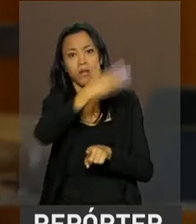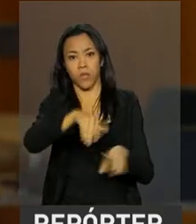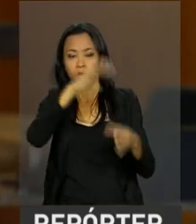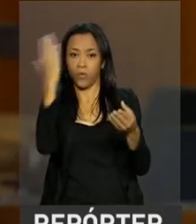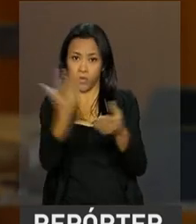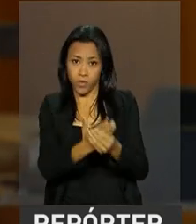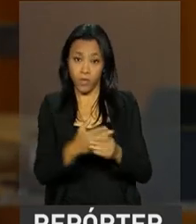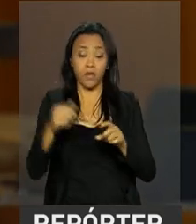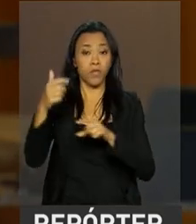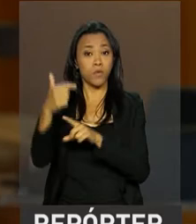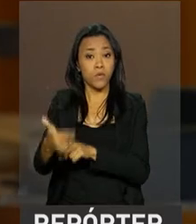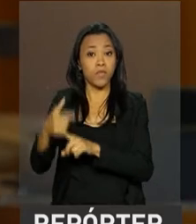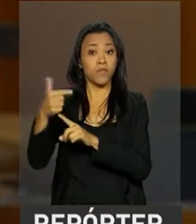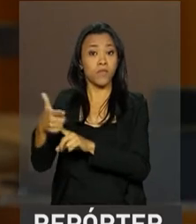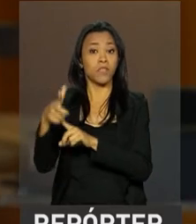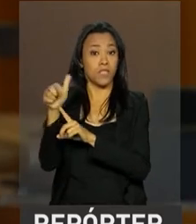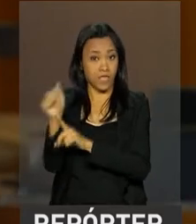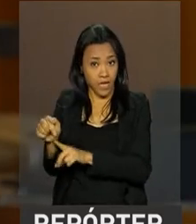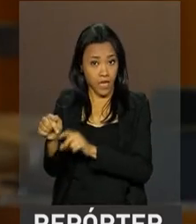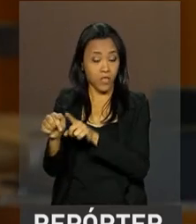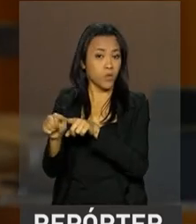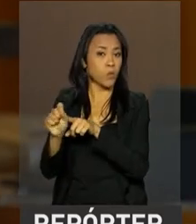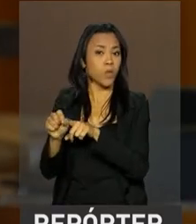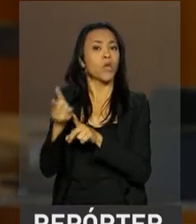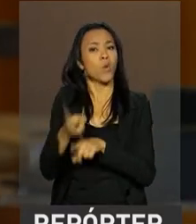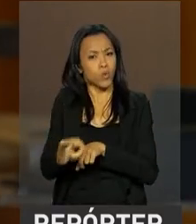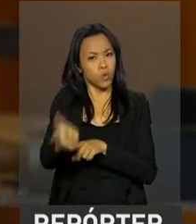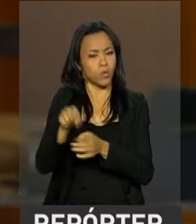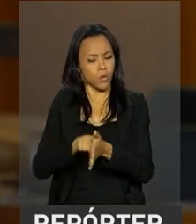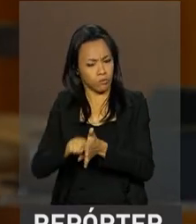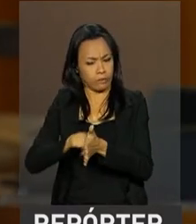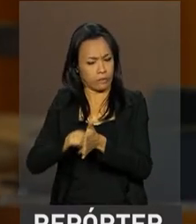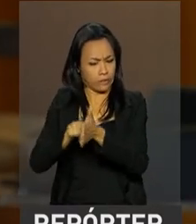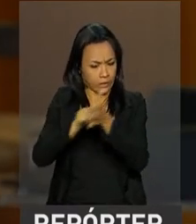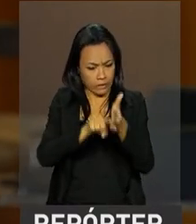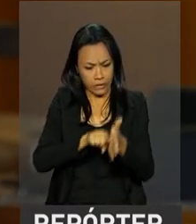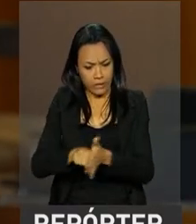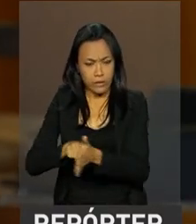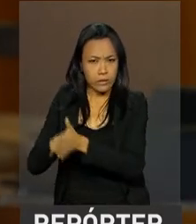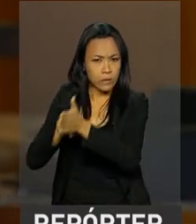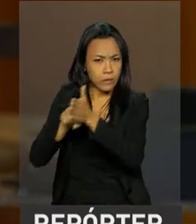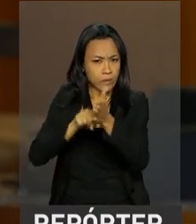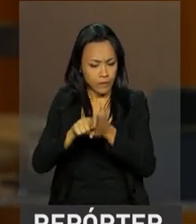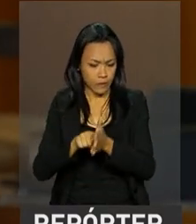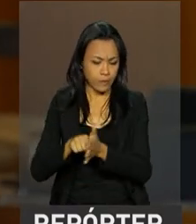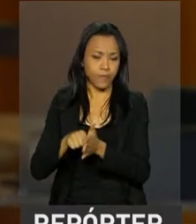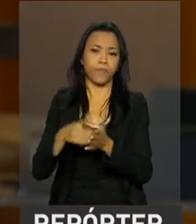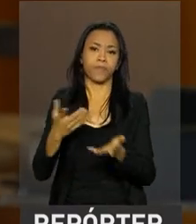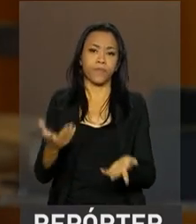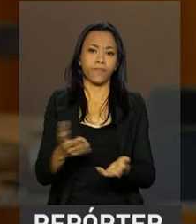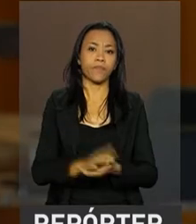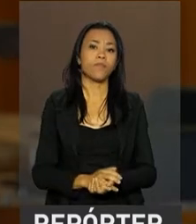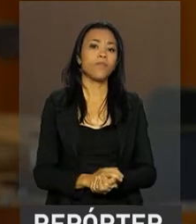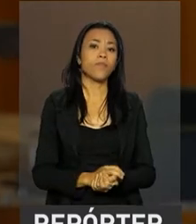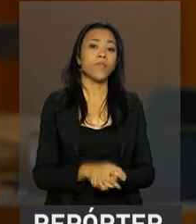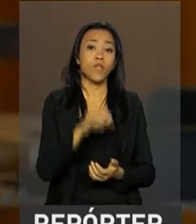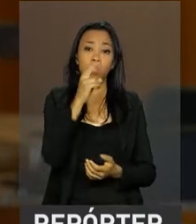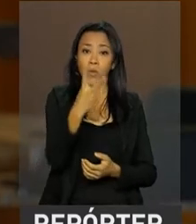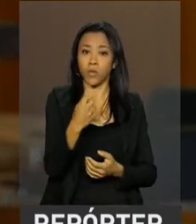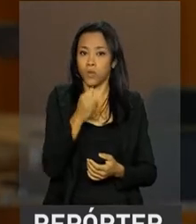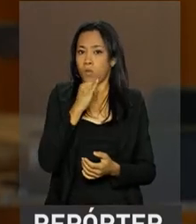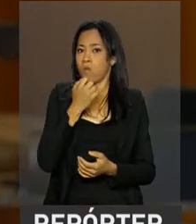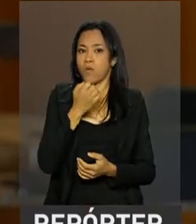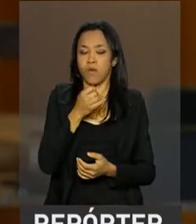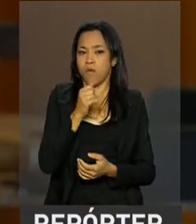227 pelo prosseguimento da investigação, além de duas abstenções. Logo após a